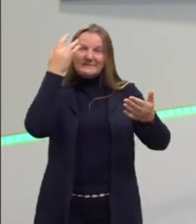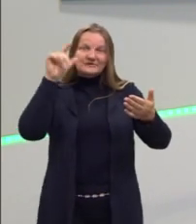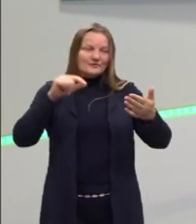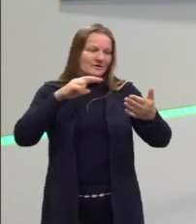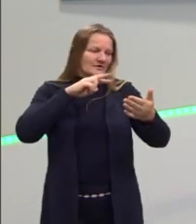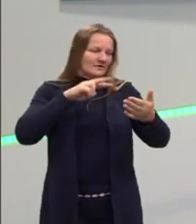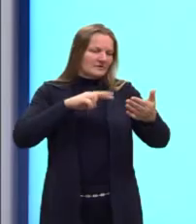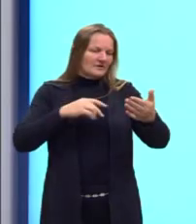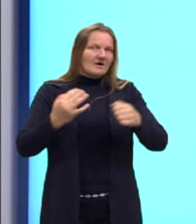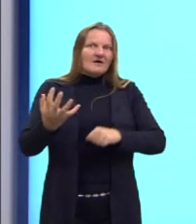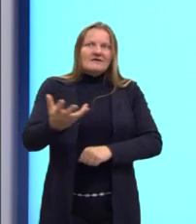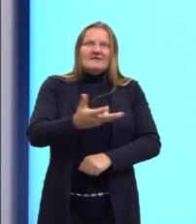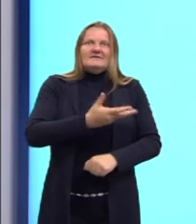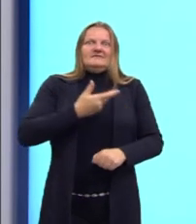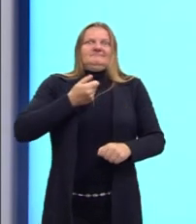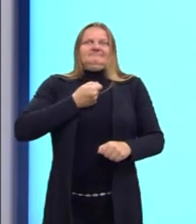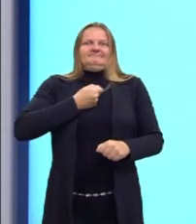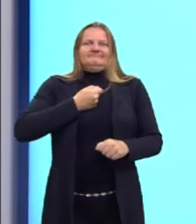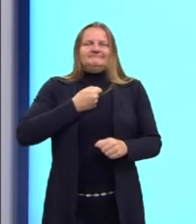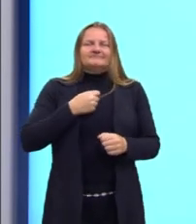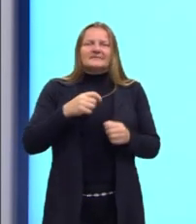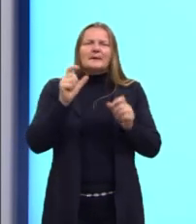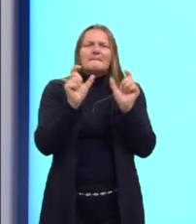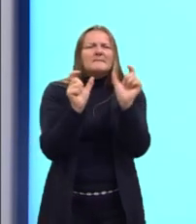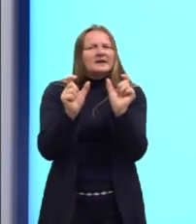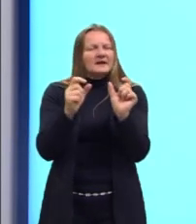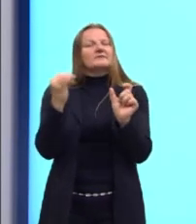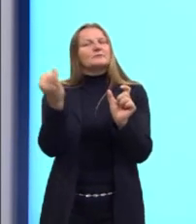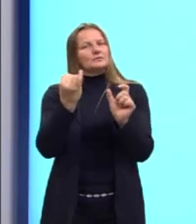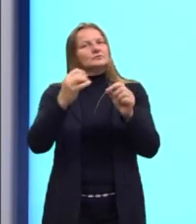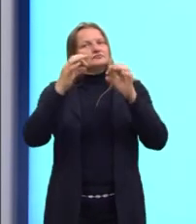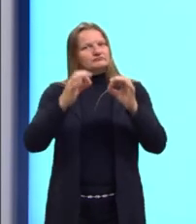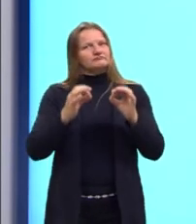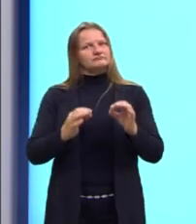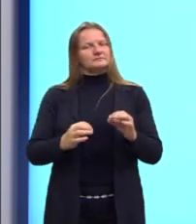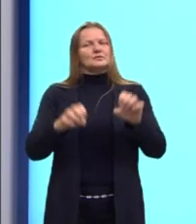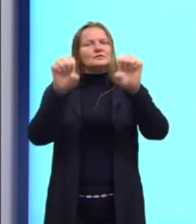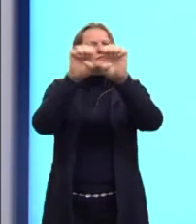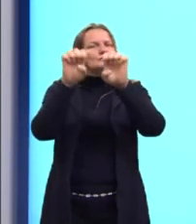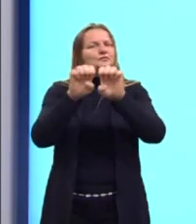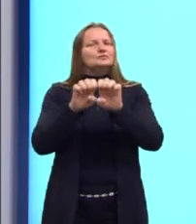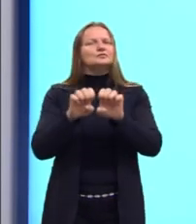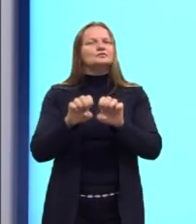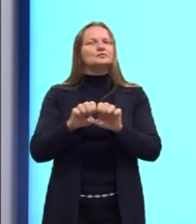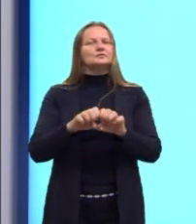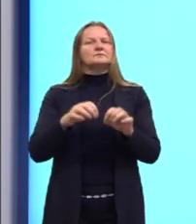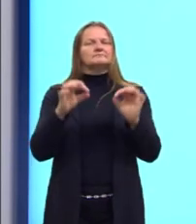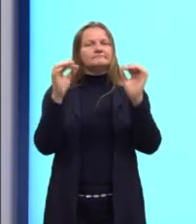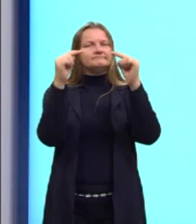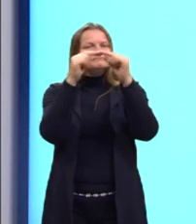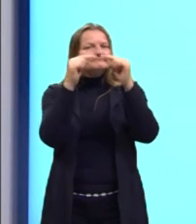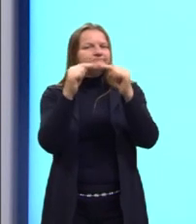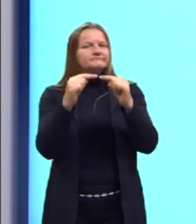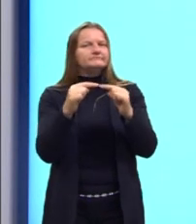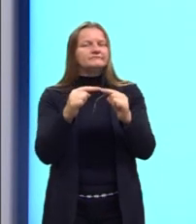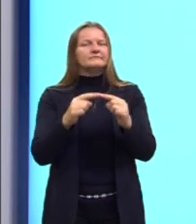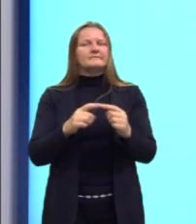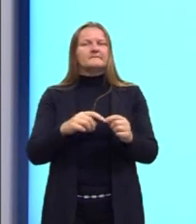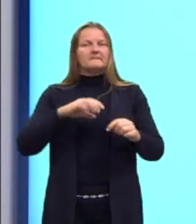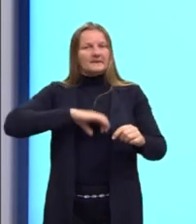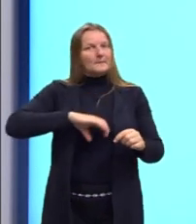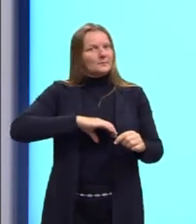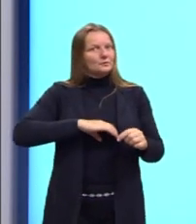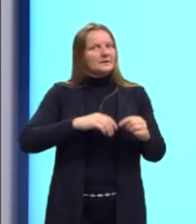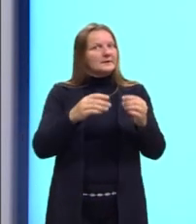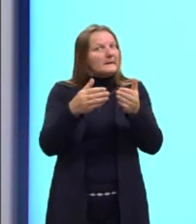escrever as palavras graficamente corretas, a gente precisa estruturar segundo aquela estrutura que a língua portuguesa